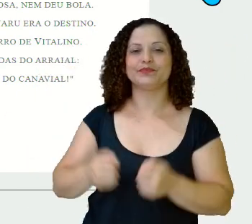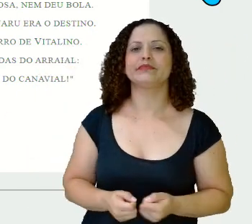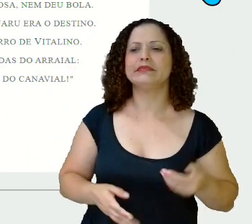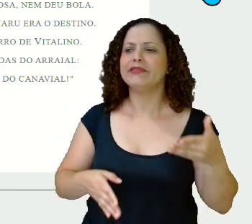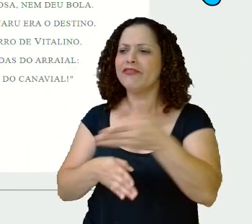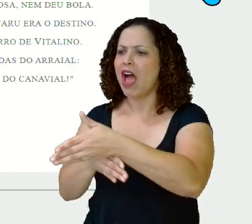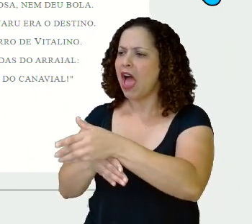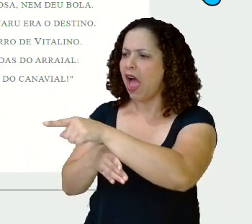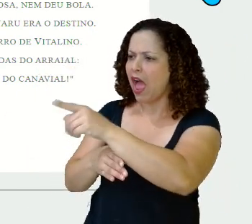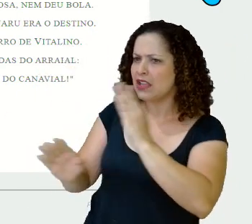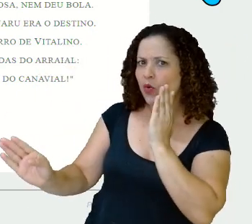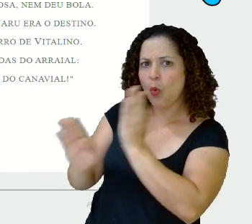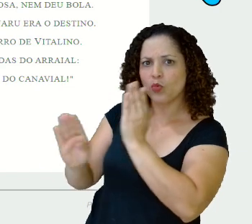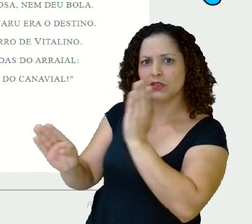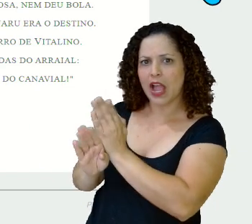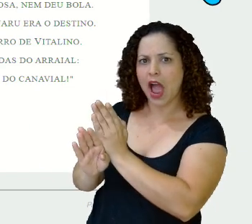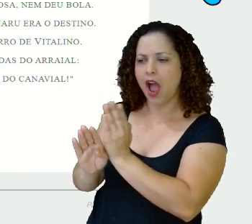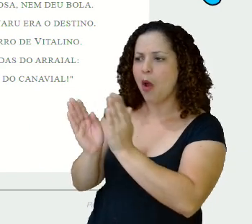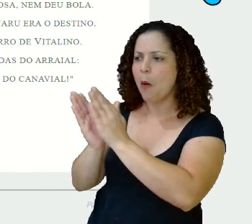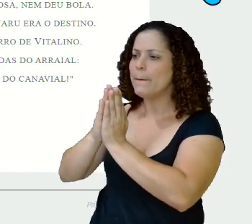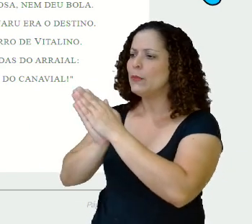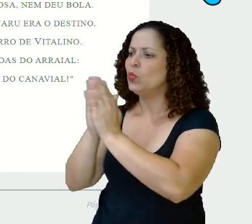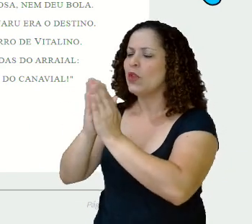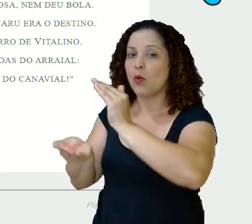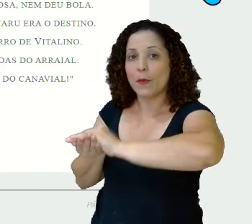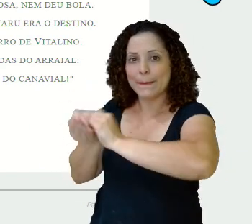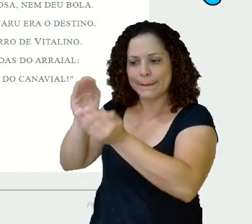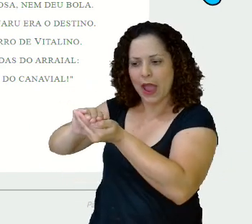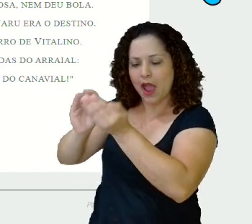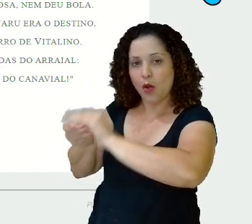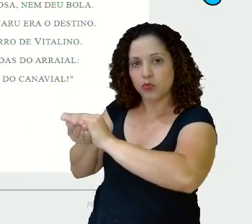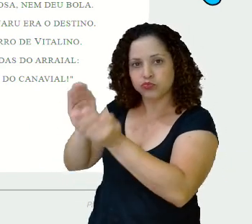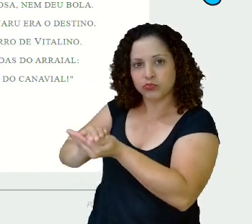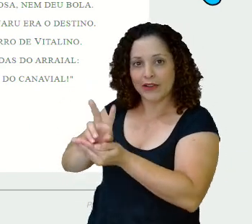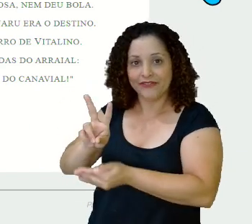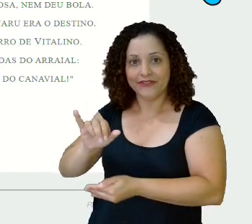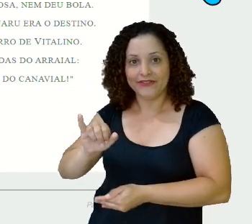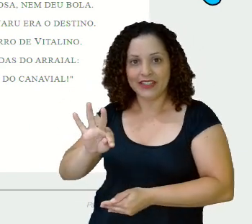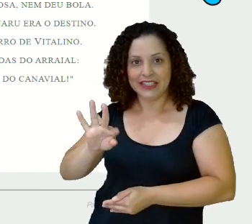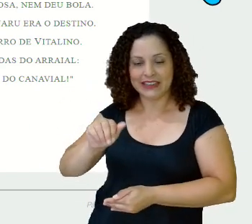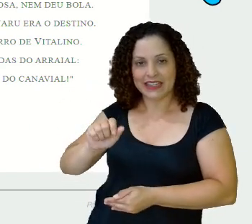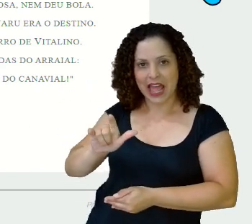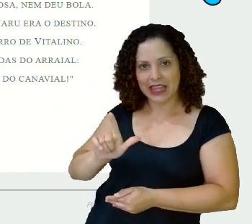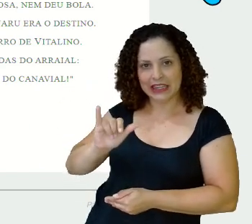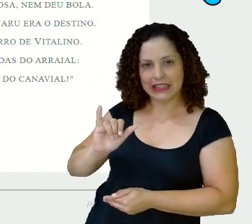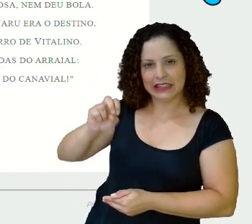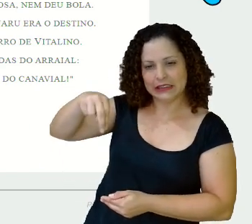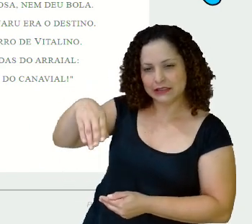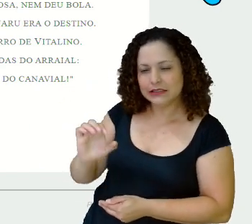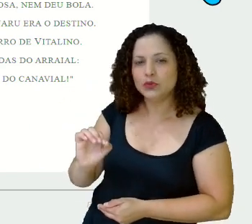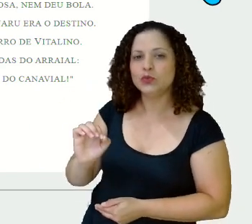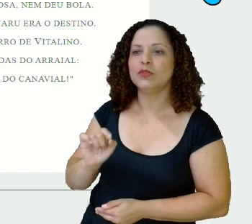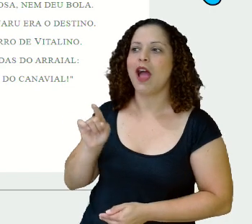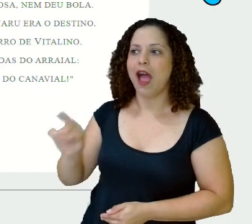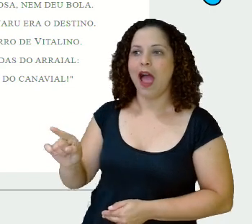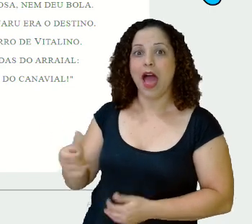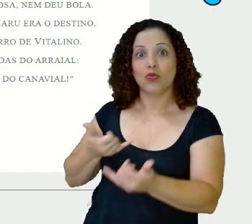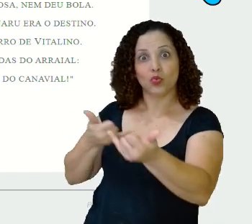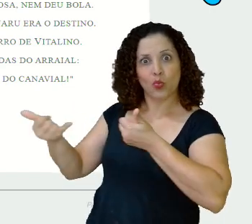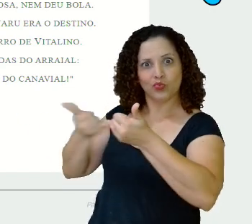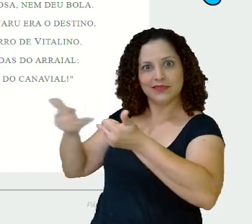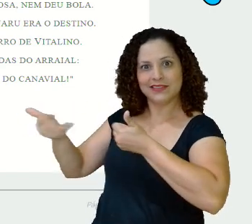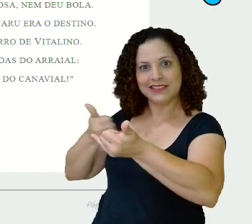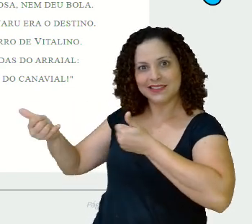barro de Vitalino Esta trazia notícias frescas vinda do